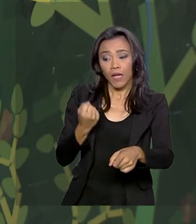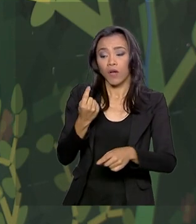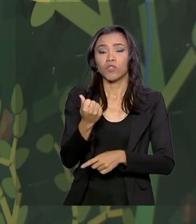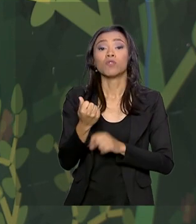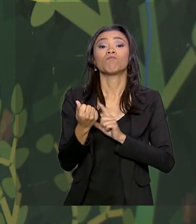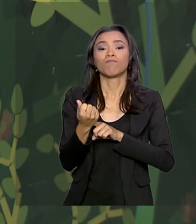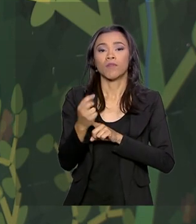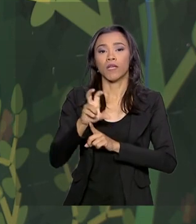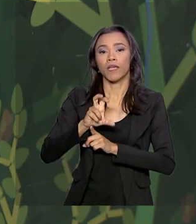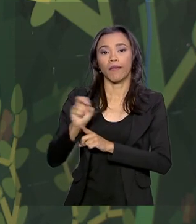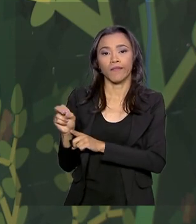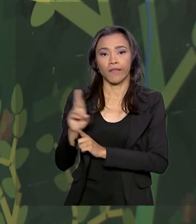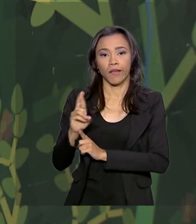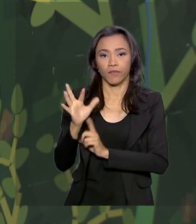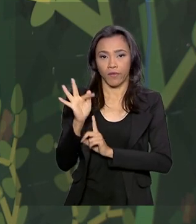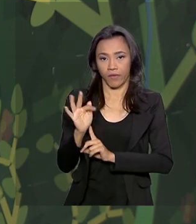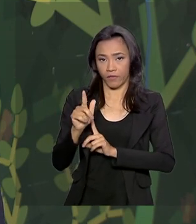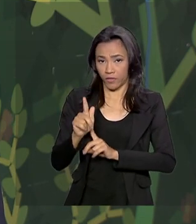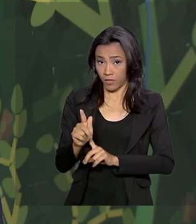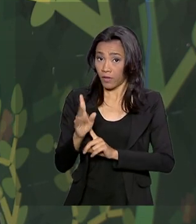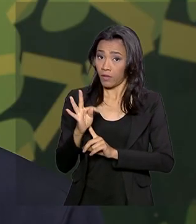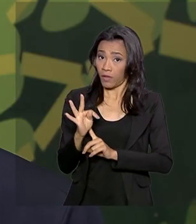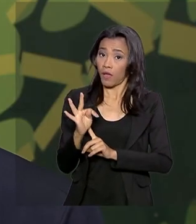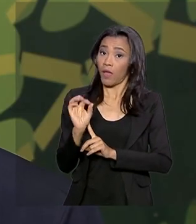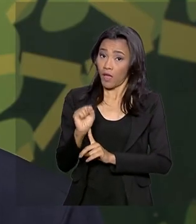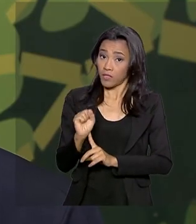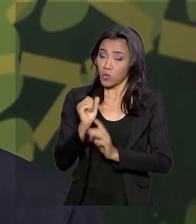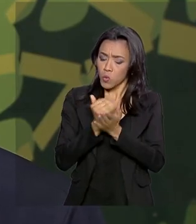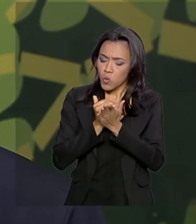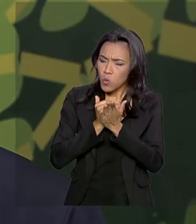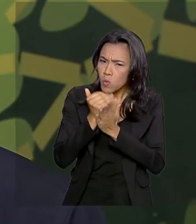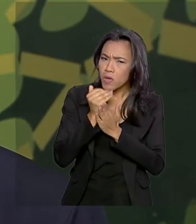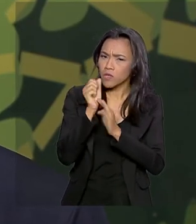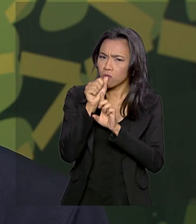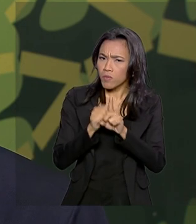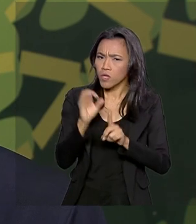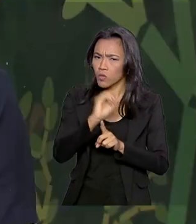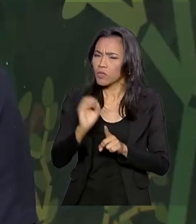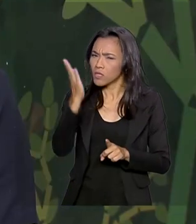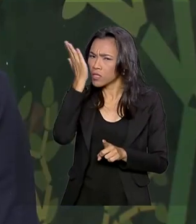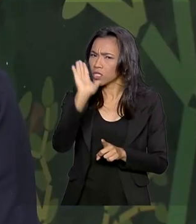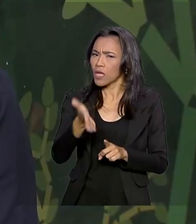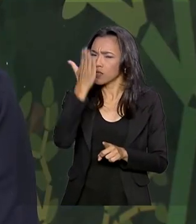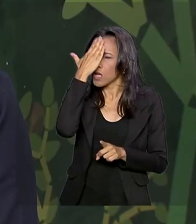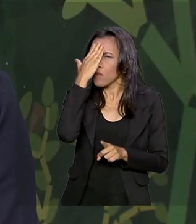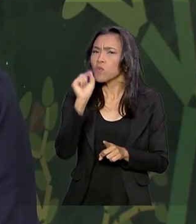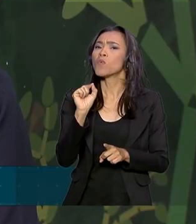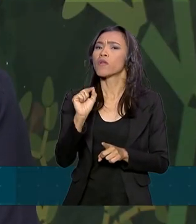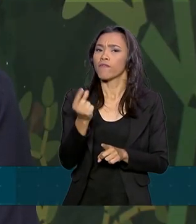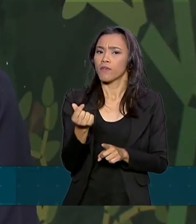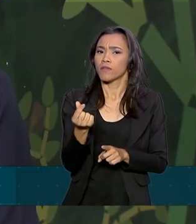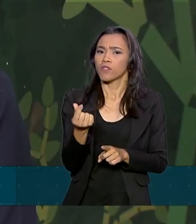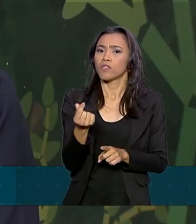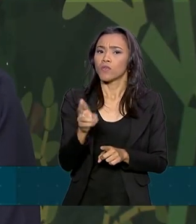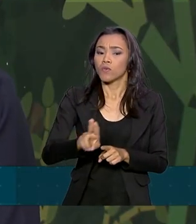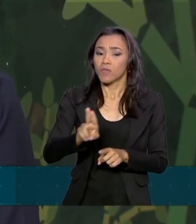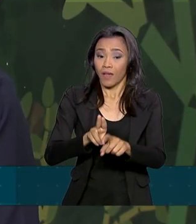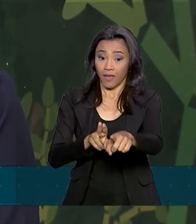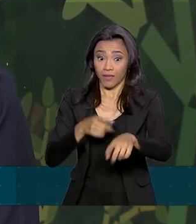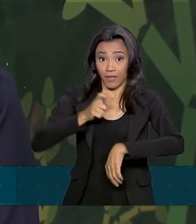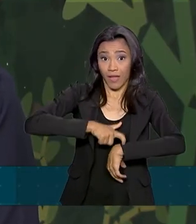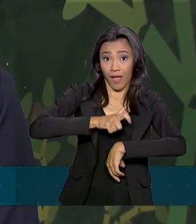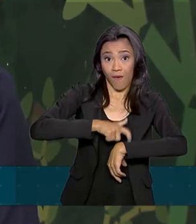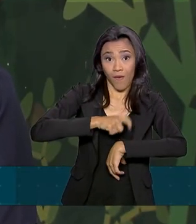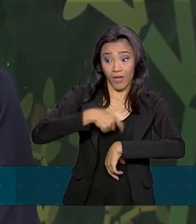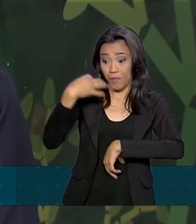R$ 500,00 do FGTS no início de outubro e já sabe o que fazer com o dinheiro. Vai ser muito bom, vai vir a hora que eu mais preciso.